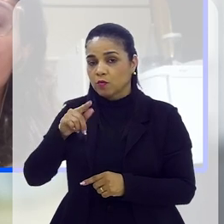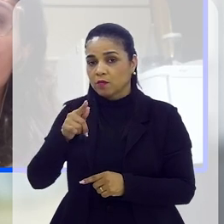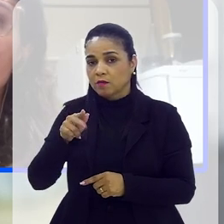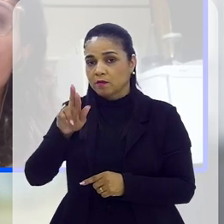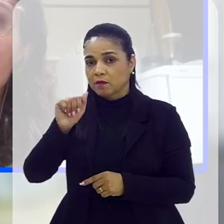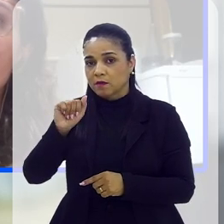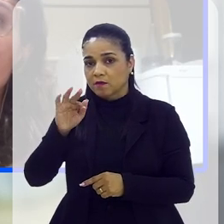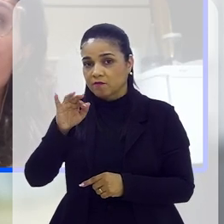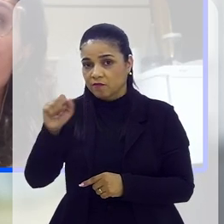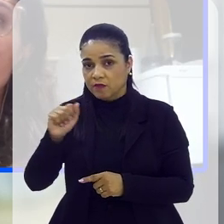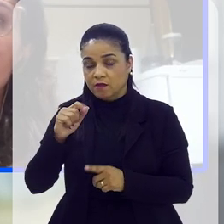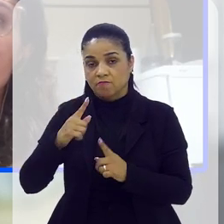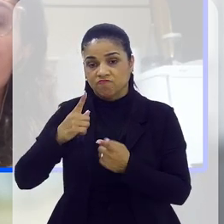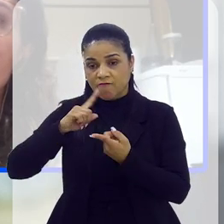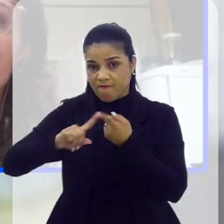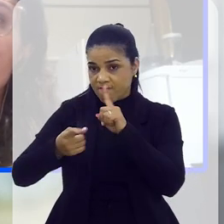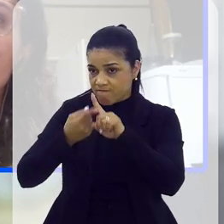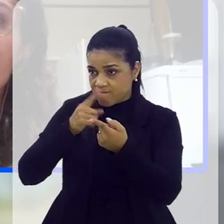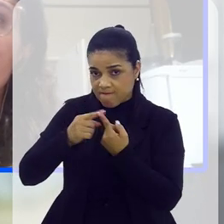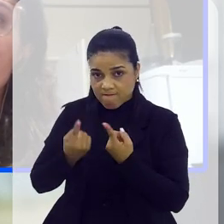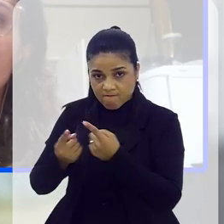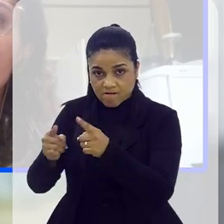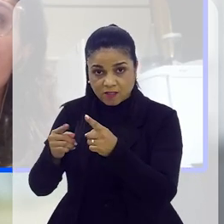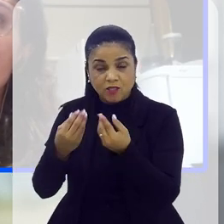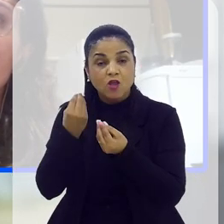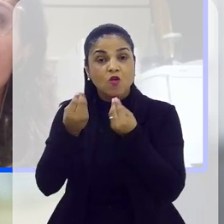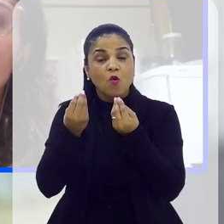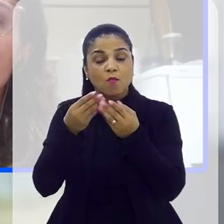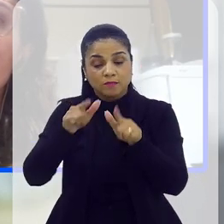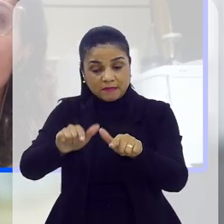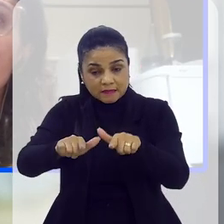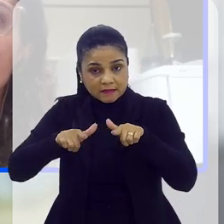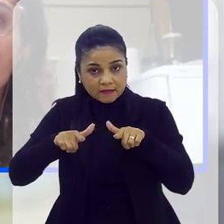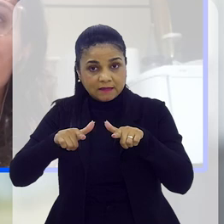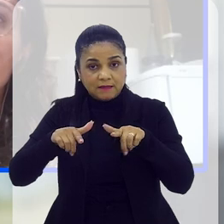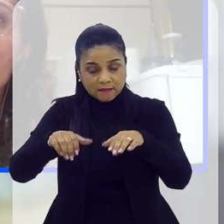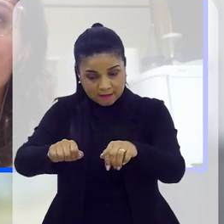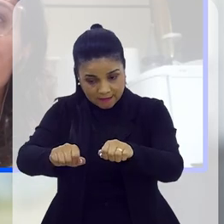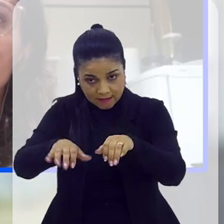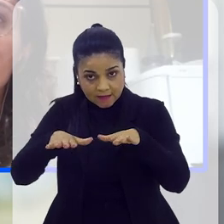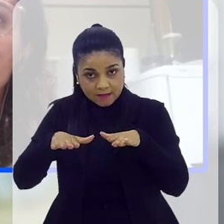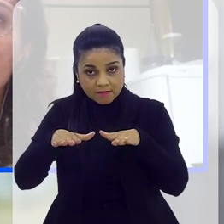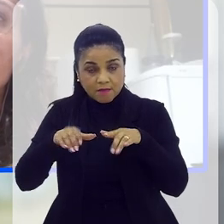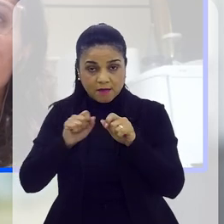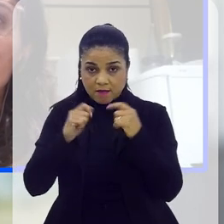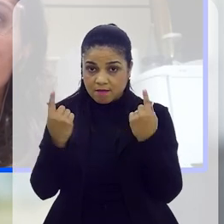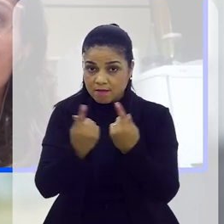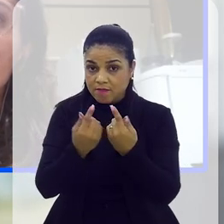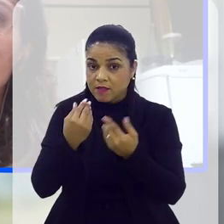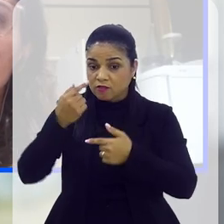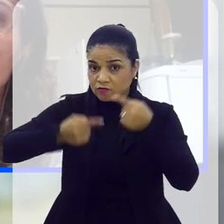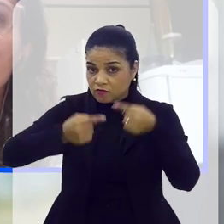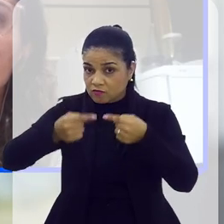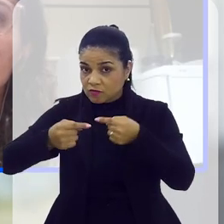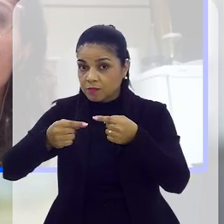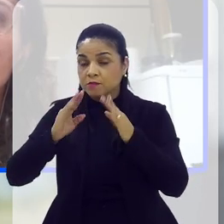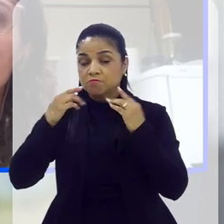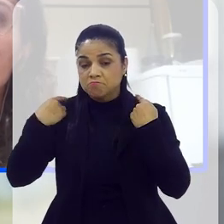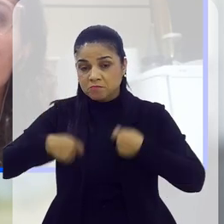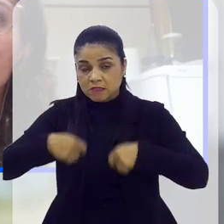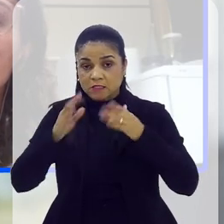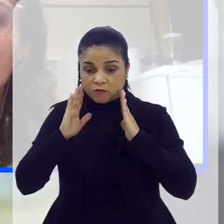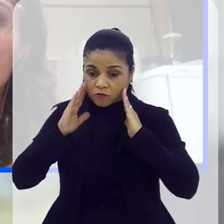preciso uma alteração na lei penal, isso não é possível ser feito na Assembleia Legislativa, mas é preciso ter uma medida